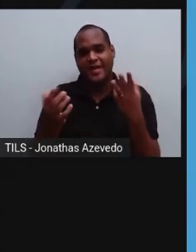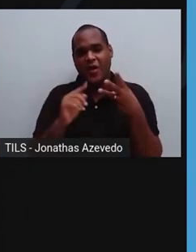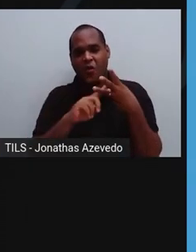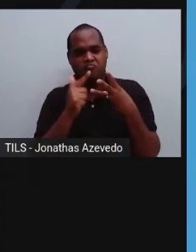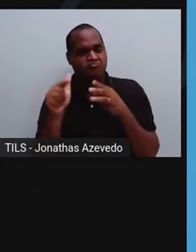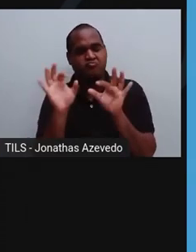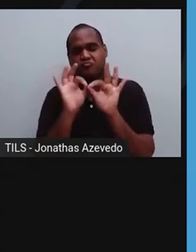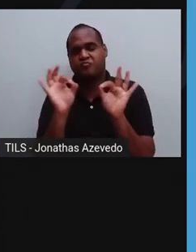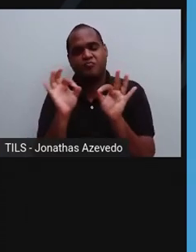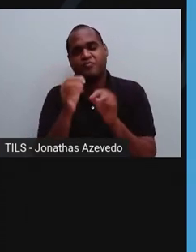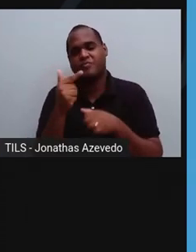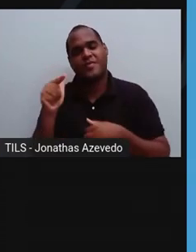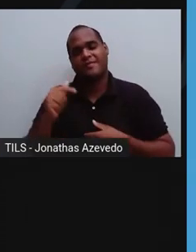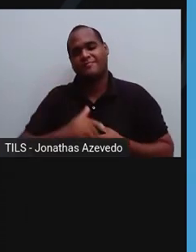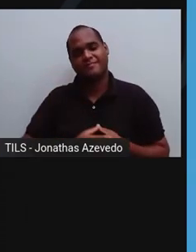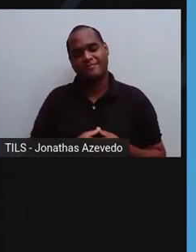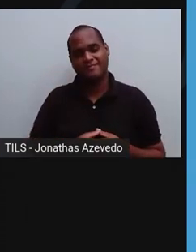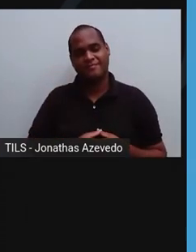das anteriores?